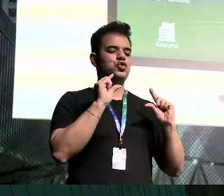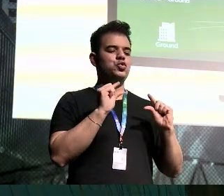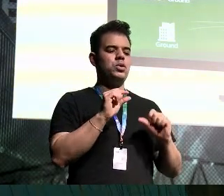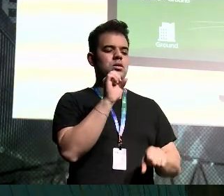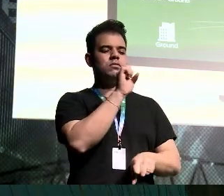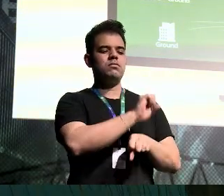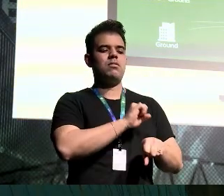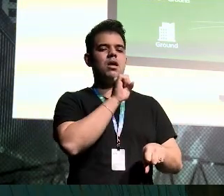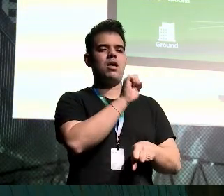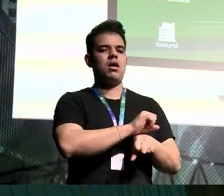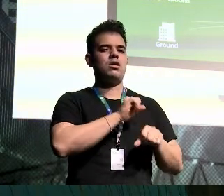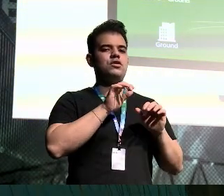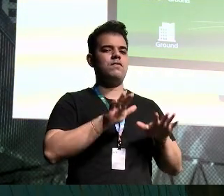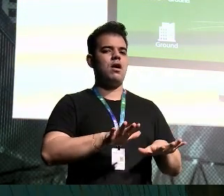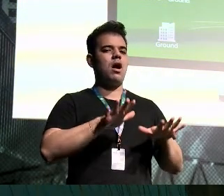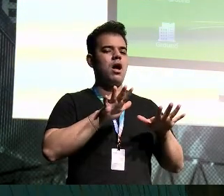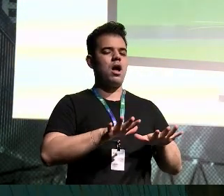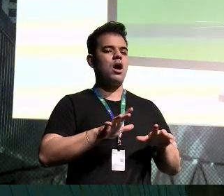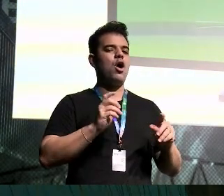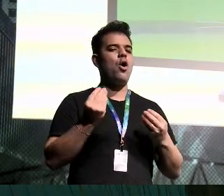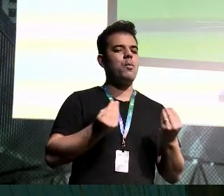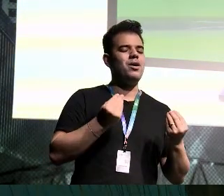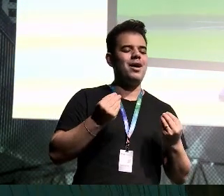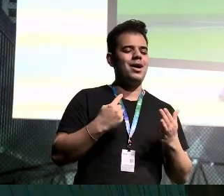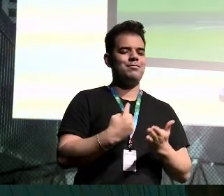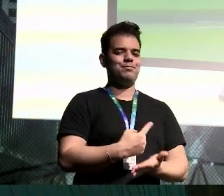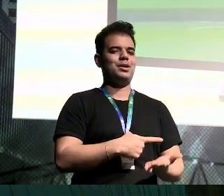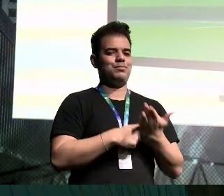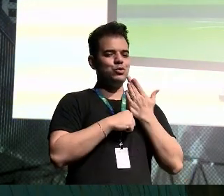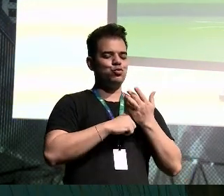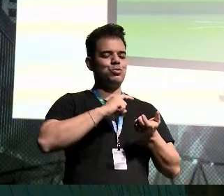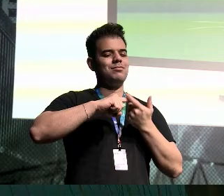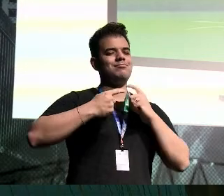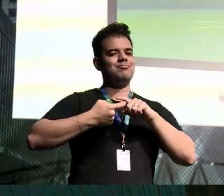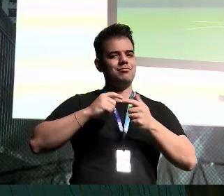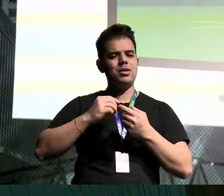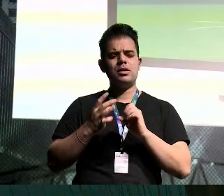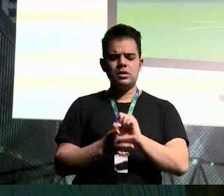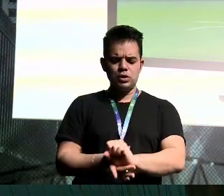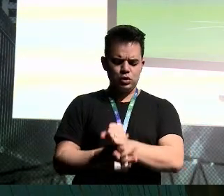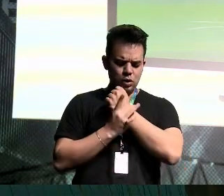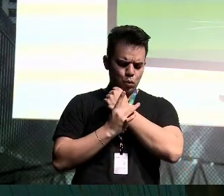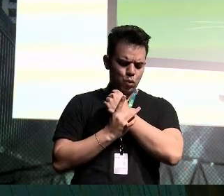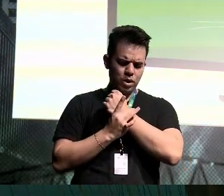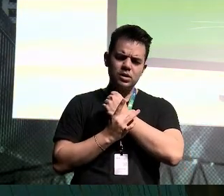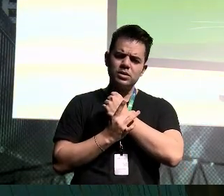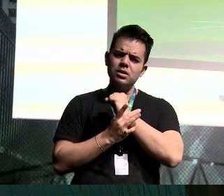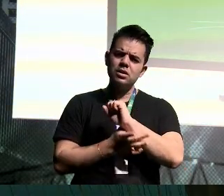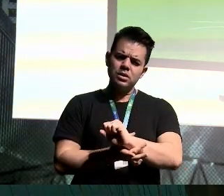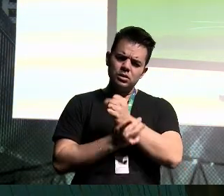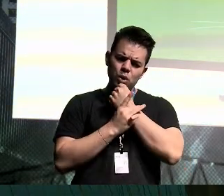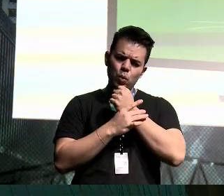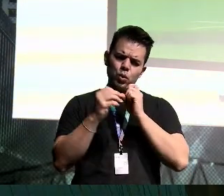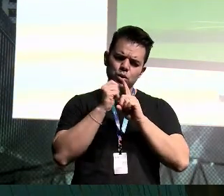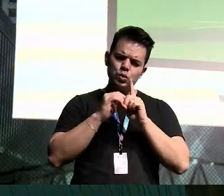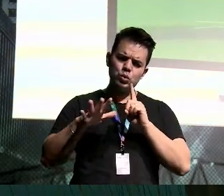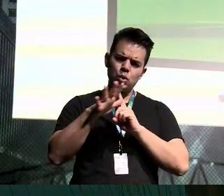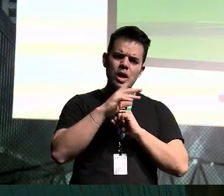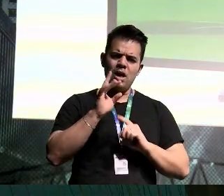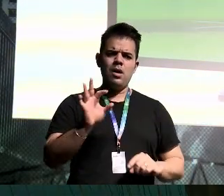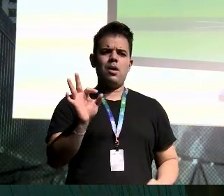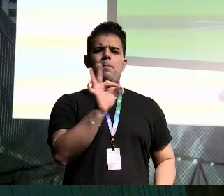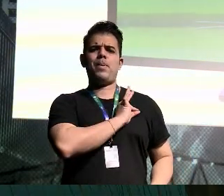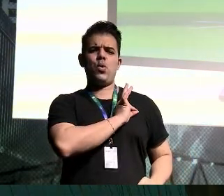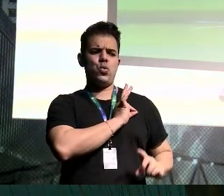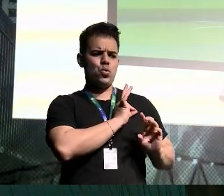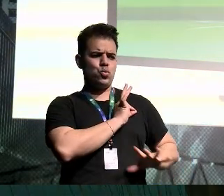ritmo do negócio. Agora, segurança pública, por que não? E segurança pública, pessoal, não é polícia,